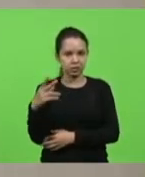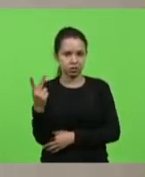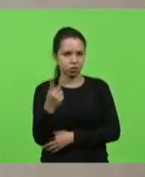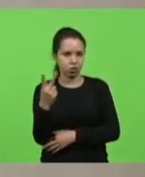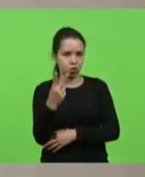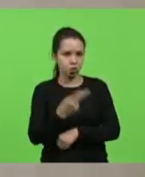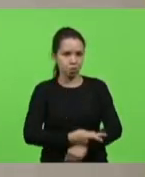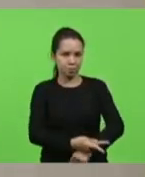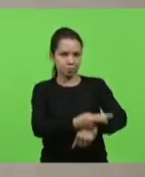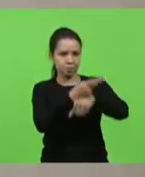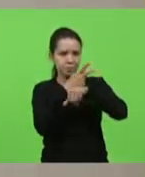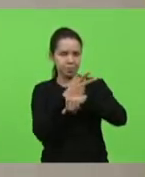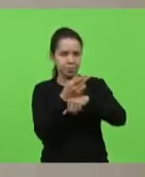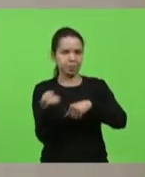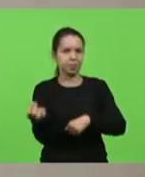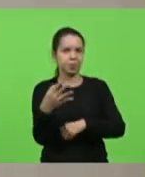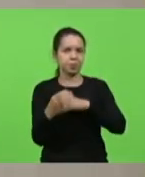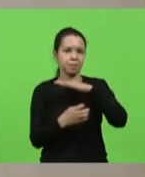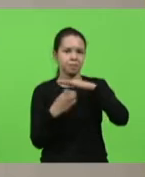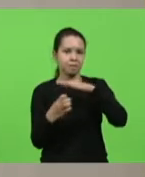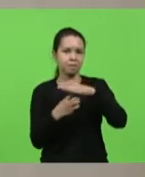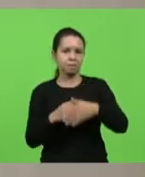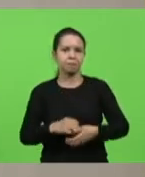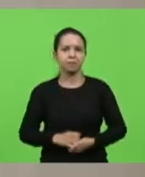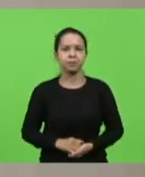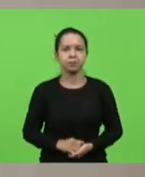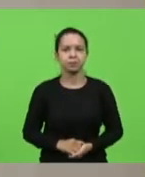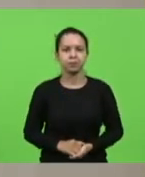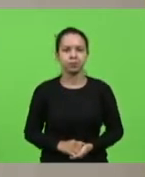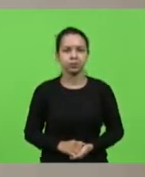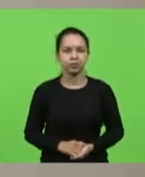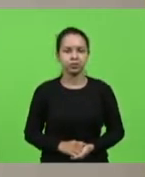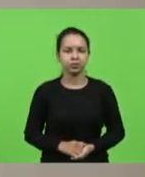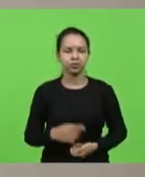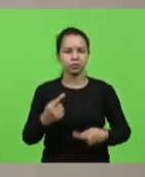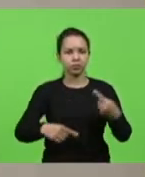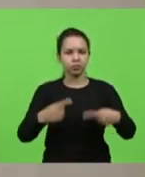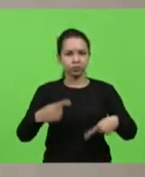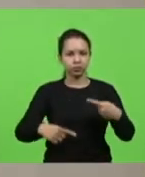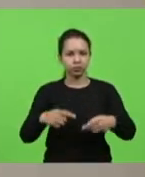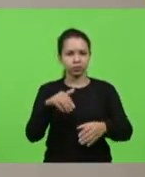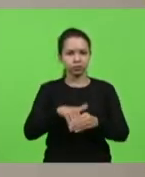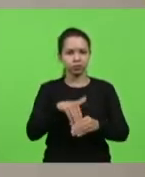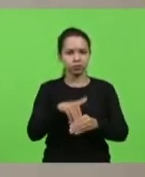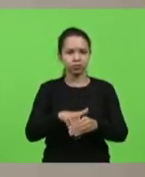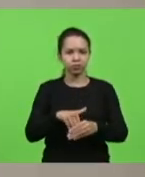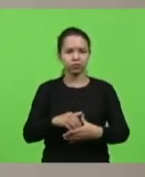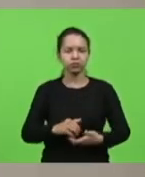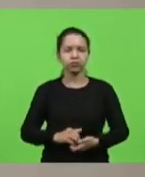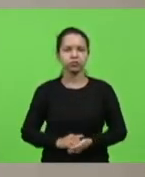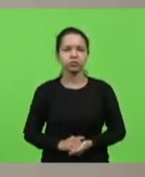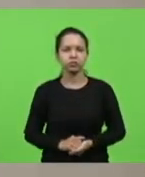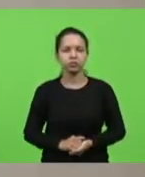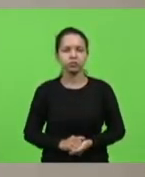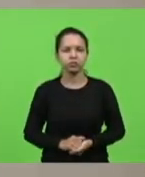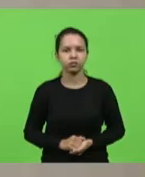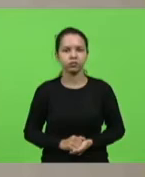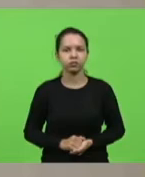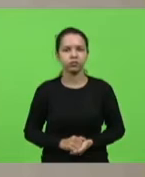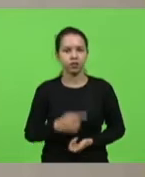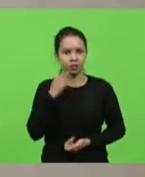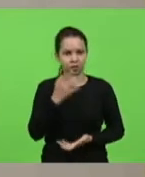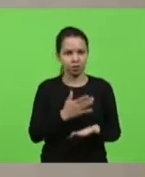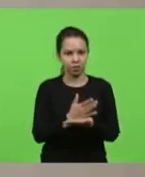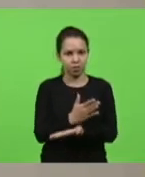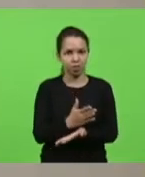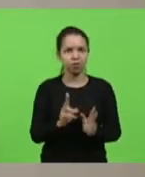Catarinense, categoria ICT Inovadora. Em discussão? Não havendo quem queira discutir em votação, deputados que aprovam,